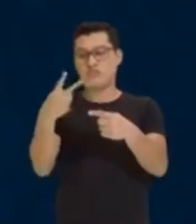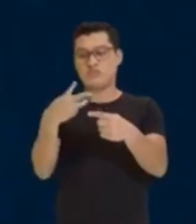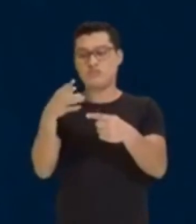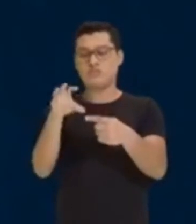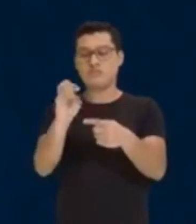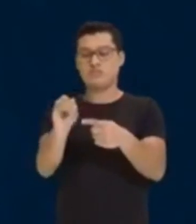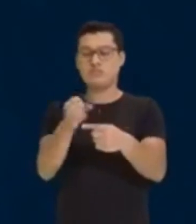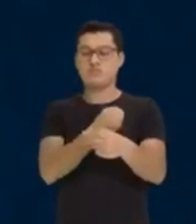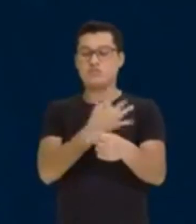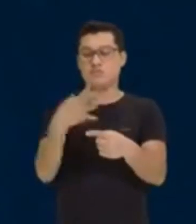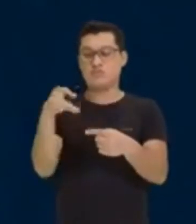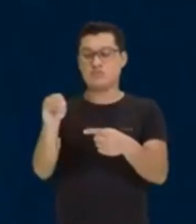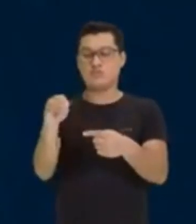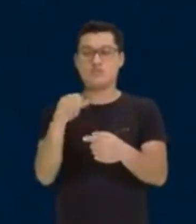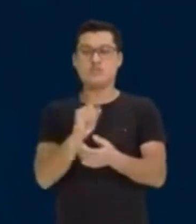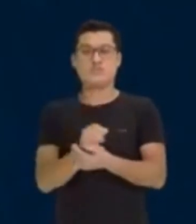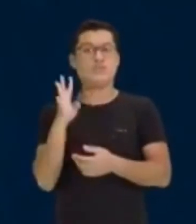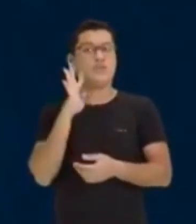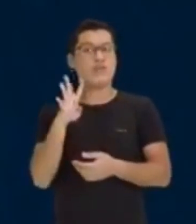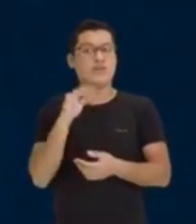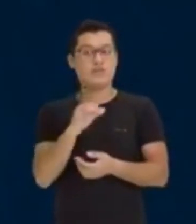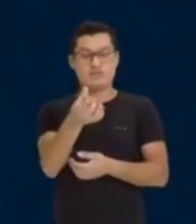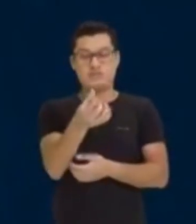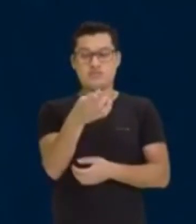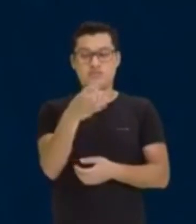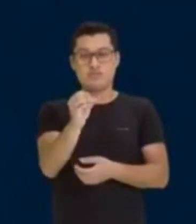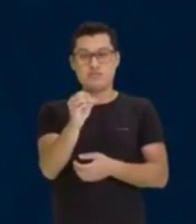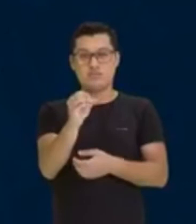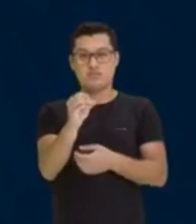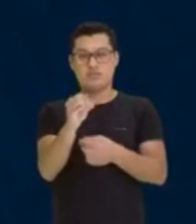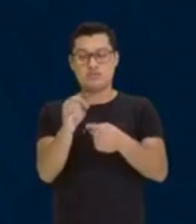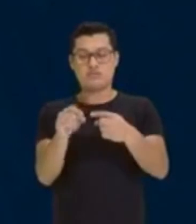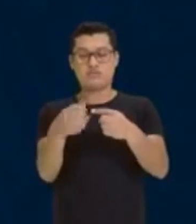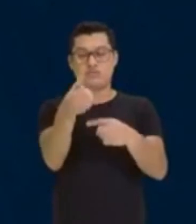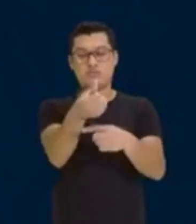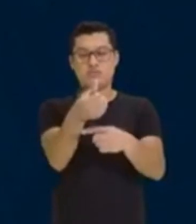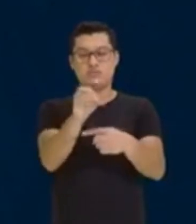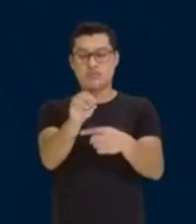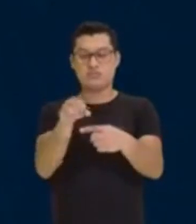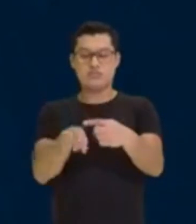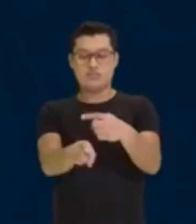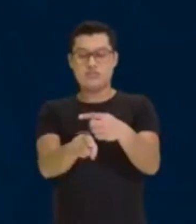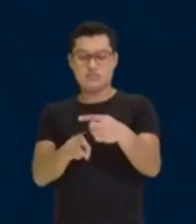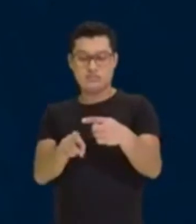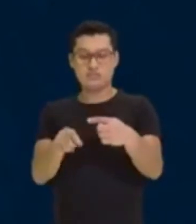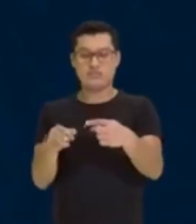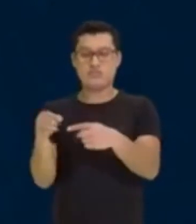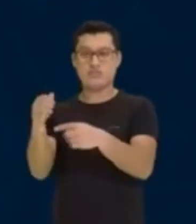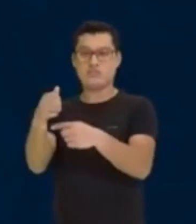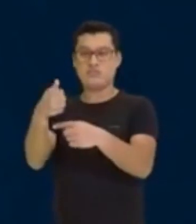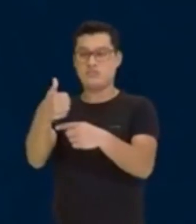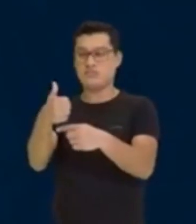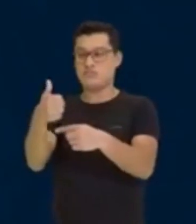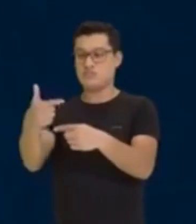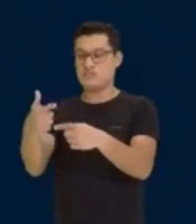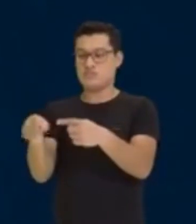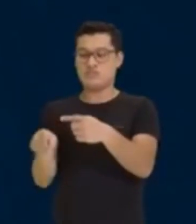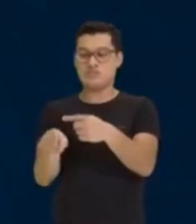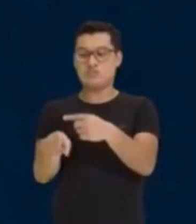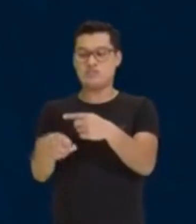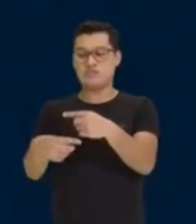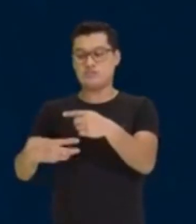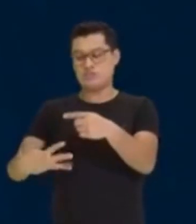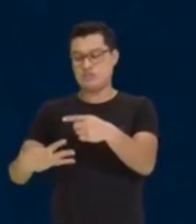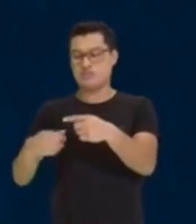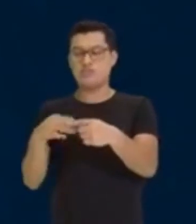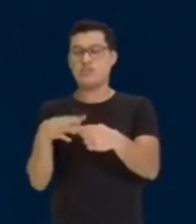o seguinte. Olha só que legal. 60 está para x, assim como 12 está para 3. Ah, mas fala pra mim,